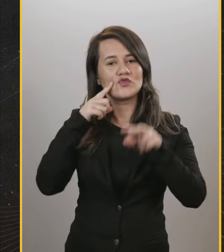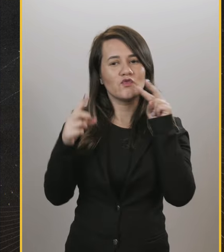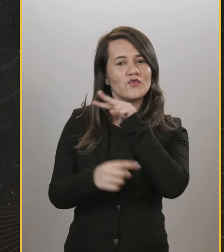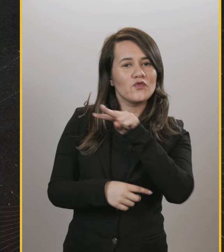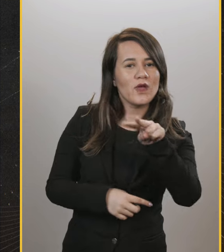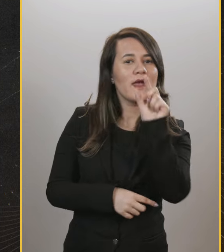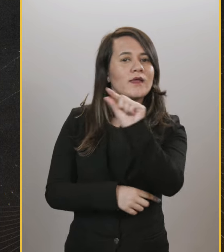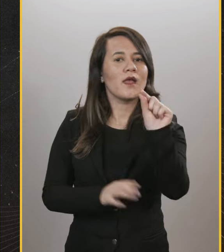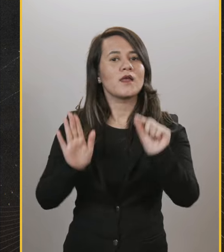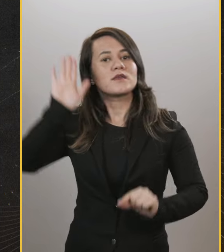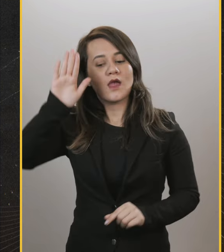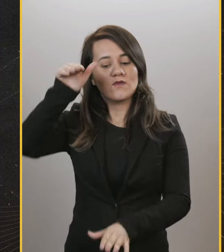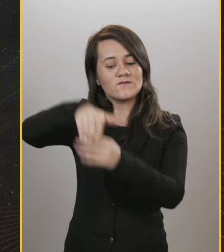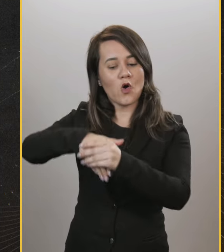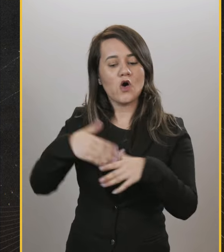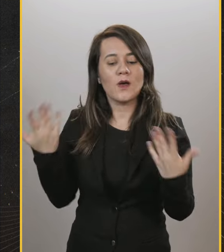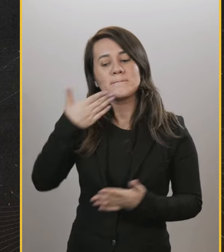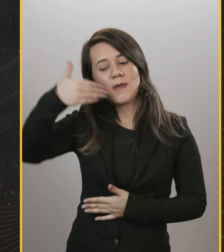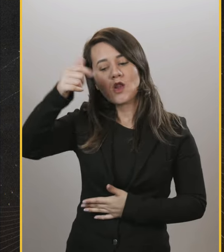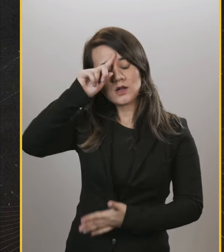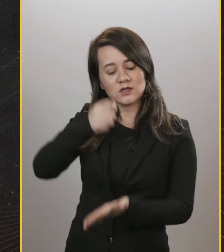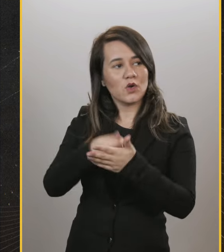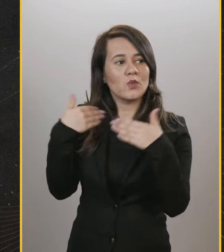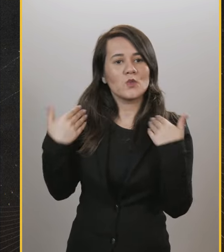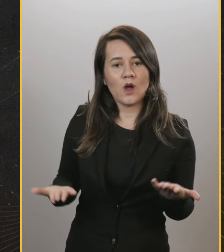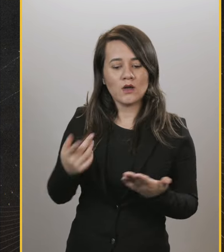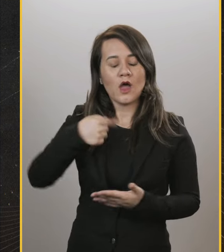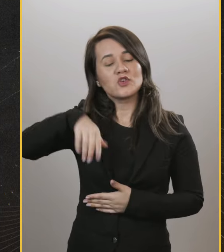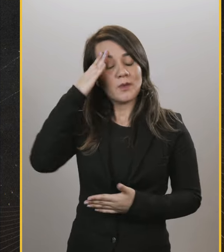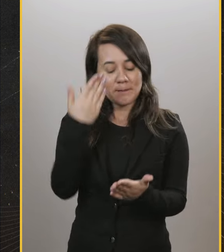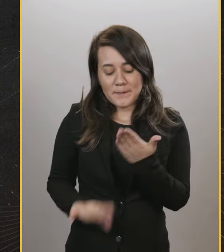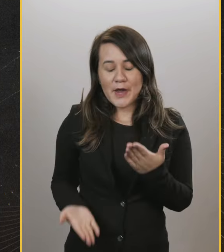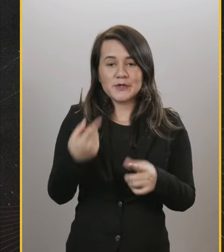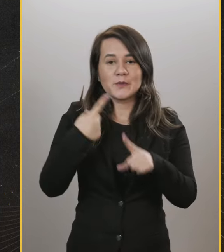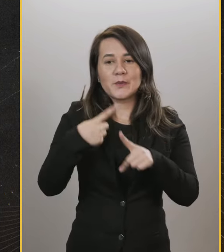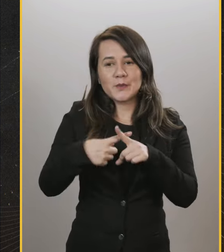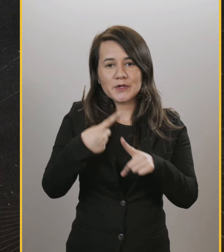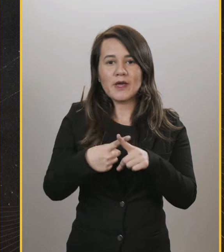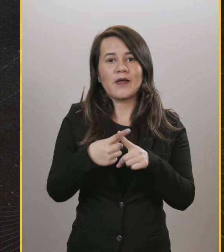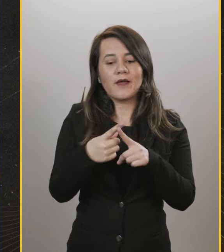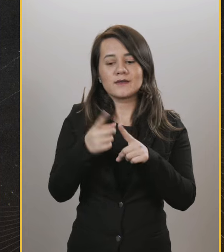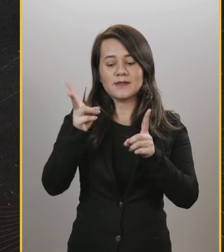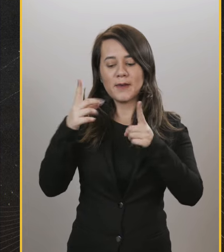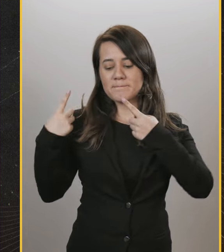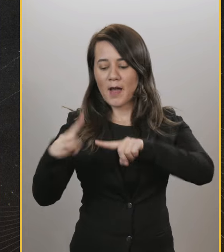lado do cara, que a gente vai olhar quem são os candidatos e votar e decidir quem são os melhores, a gente perde porque vira um